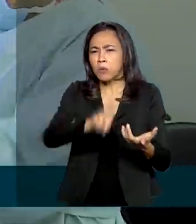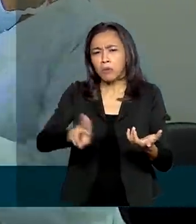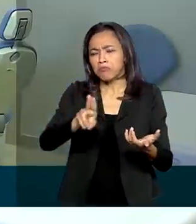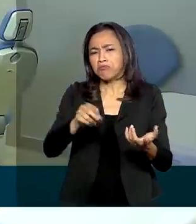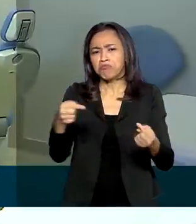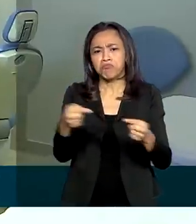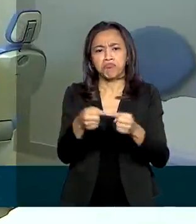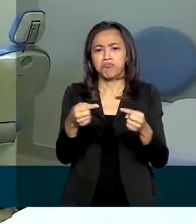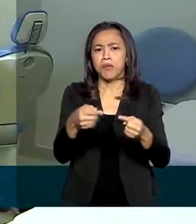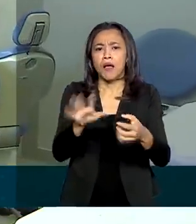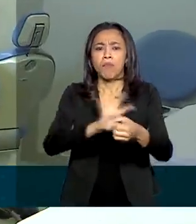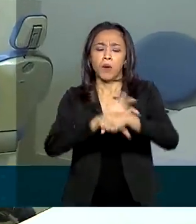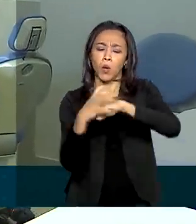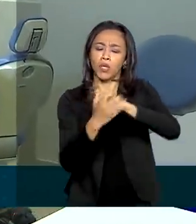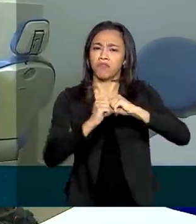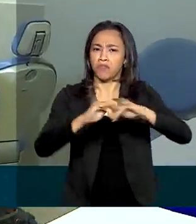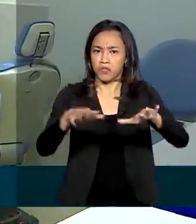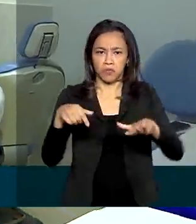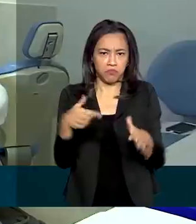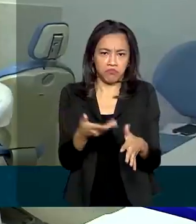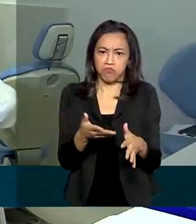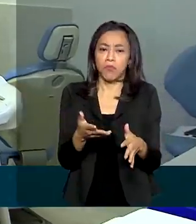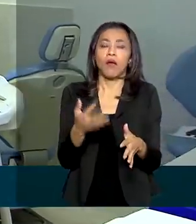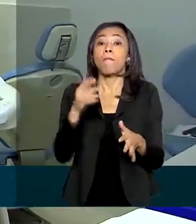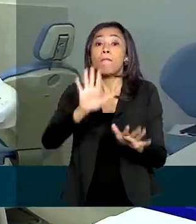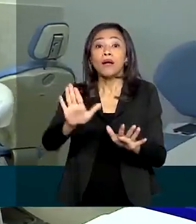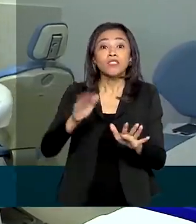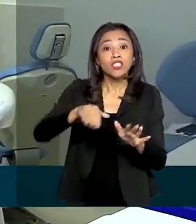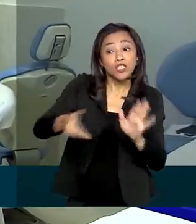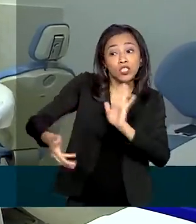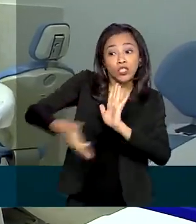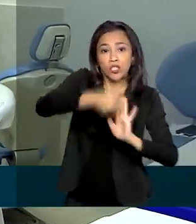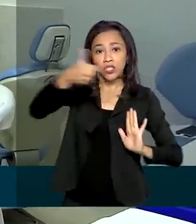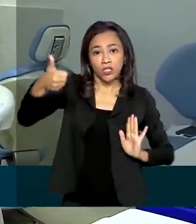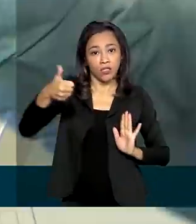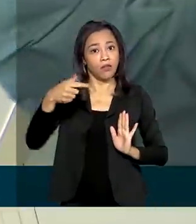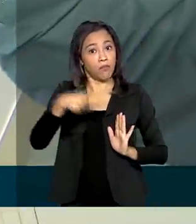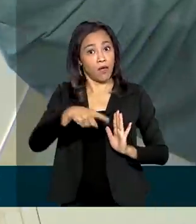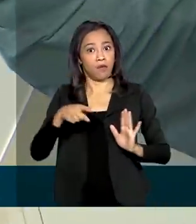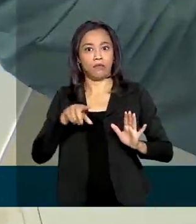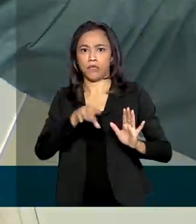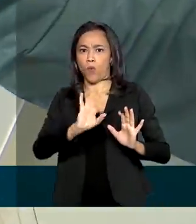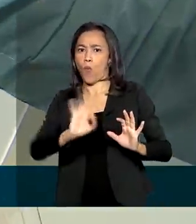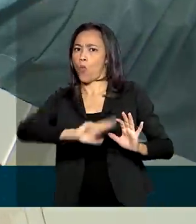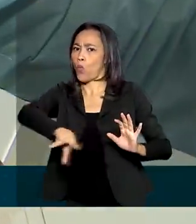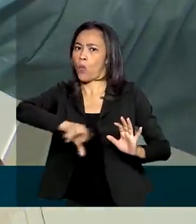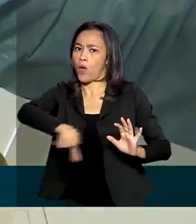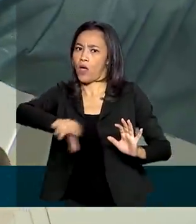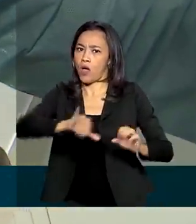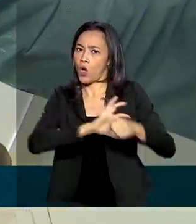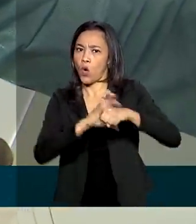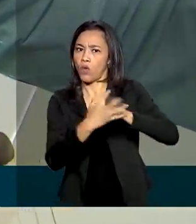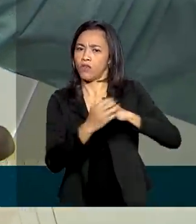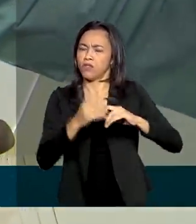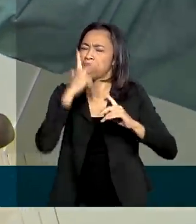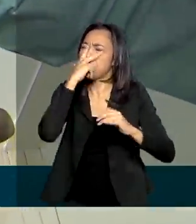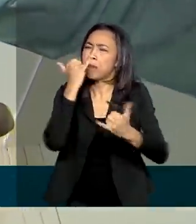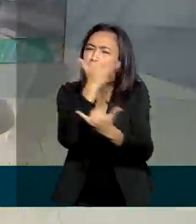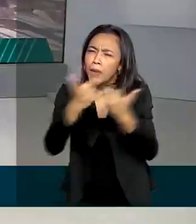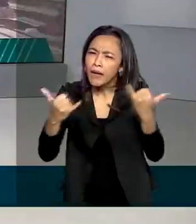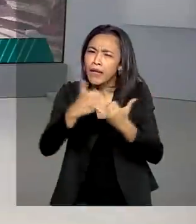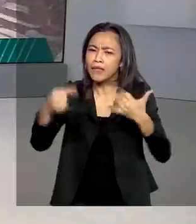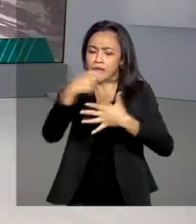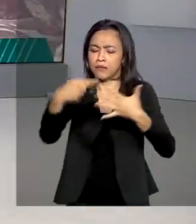mas auxilia os profissionais de saúde na exclusão do diagnóstico para a Covid-19, já que os sintomas são parecidos.